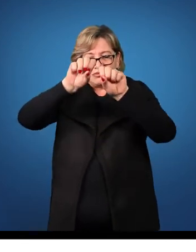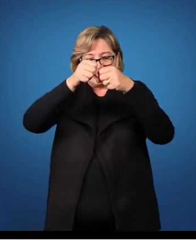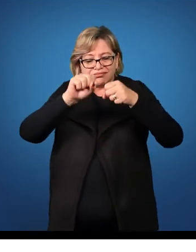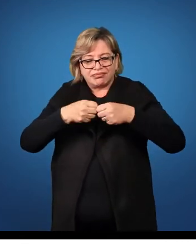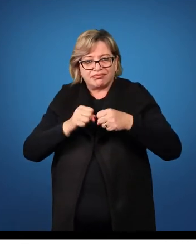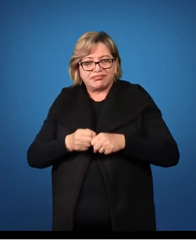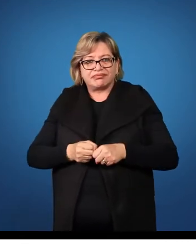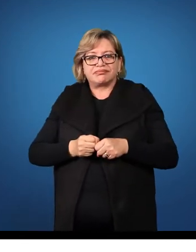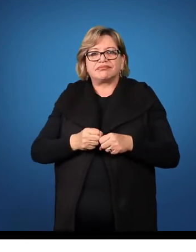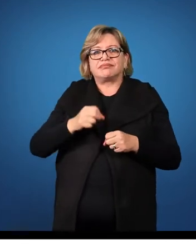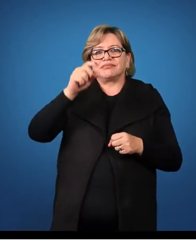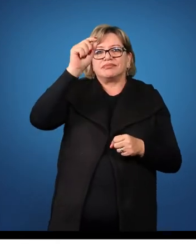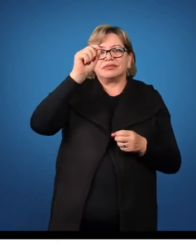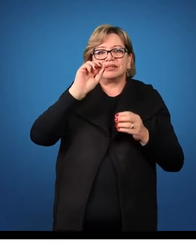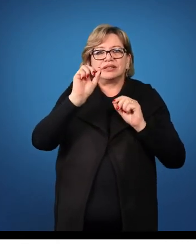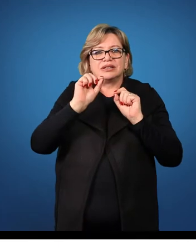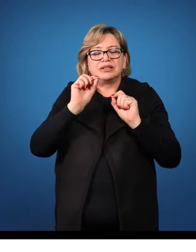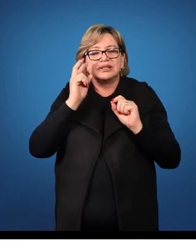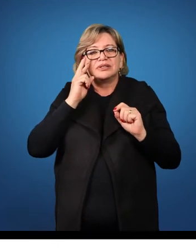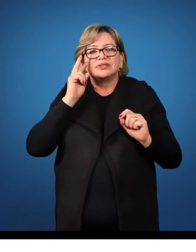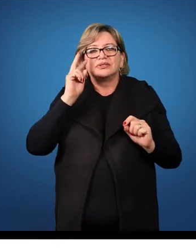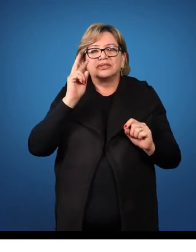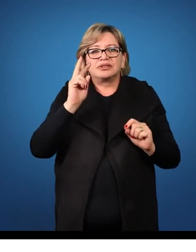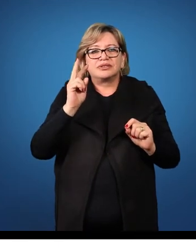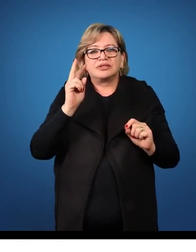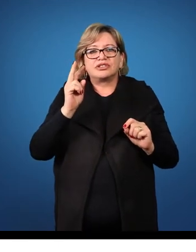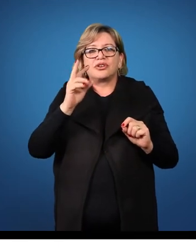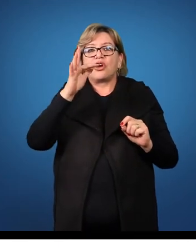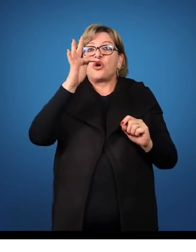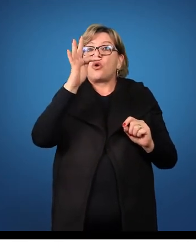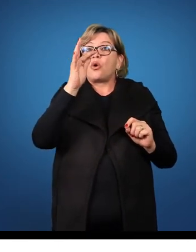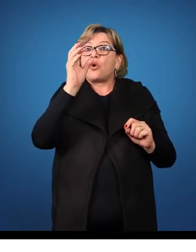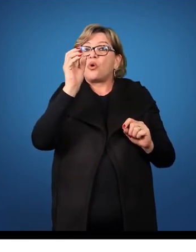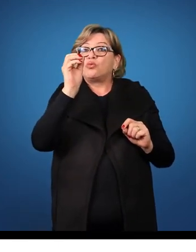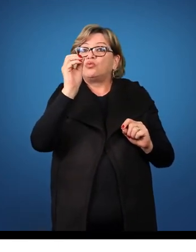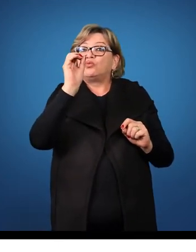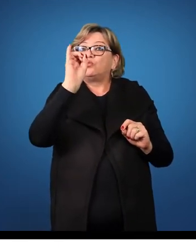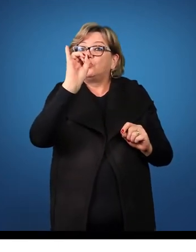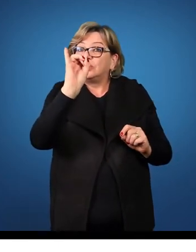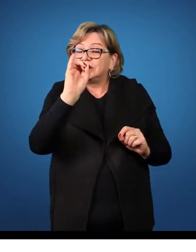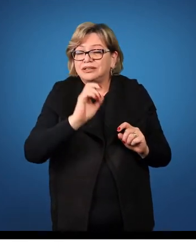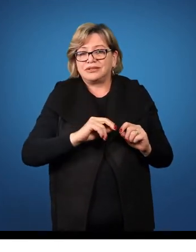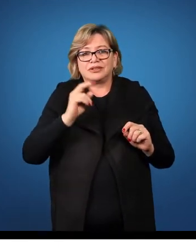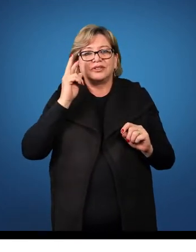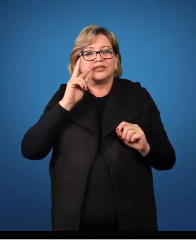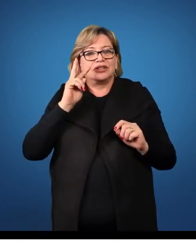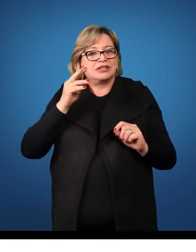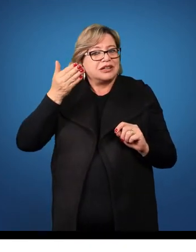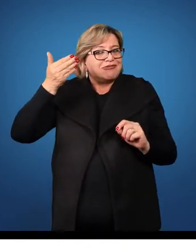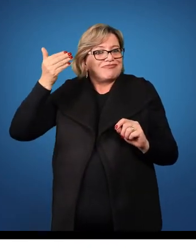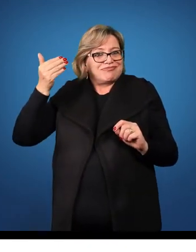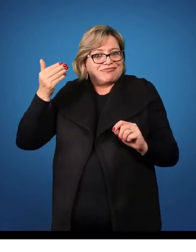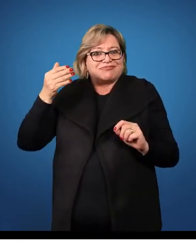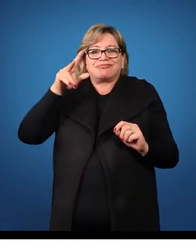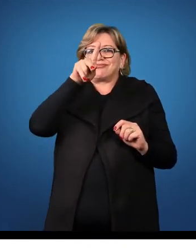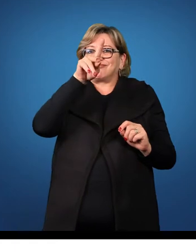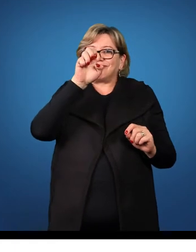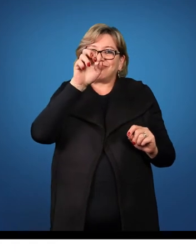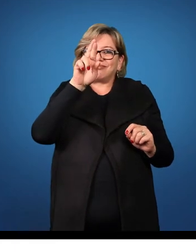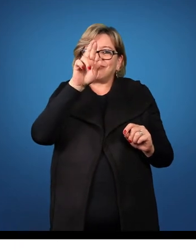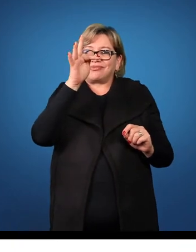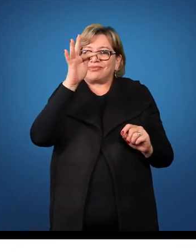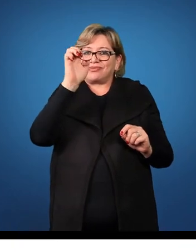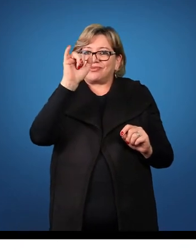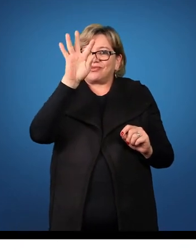Foi destruída. Atenção aí para o tempo verbal pretérito, perfeito do